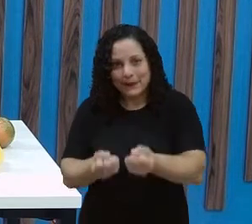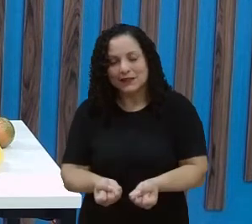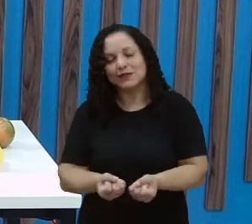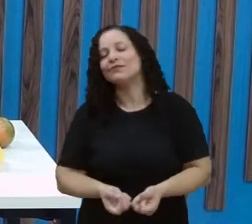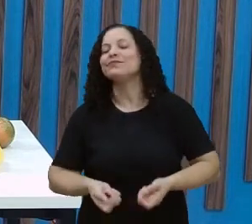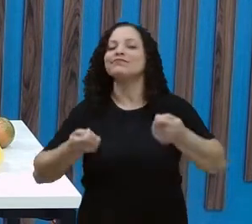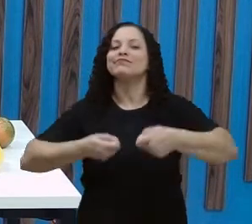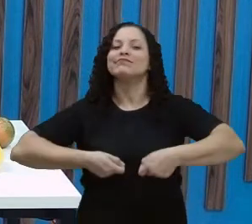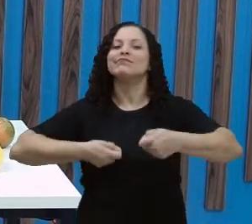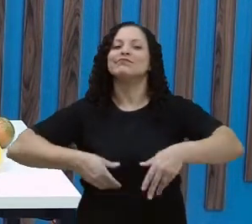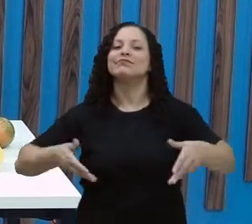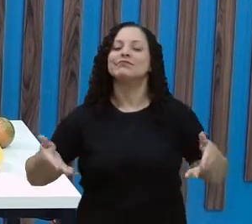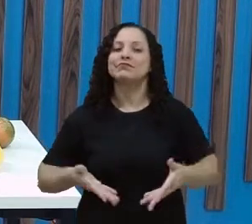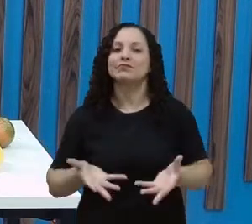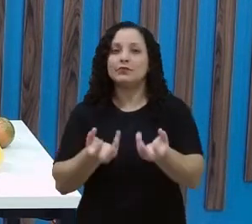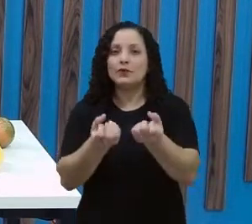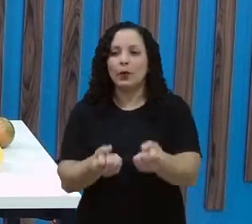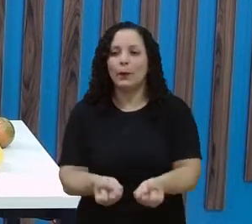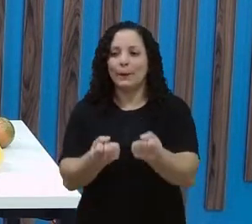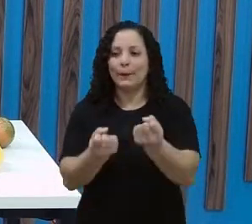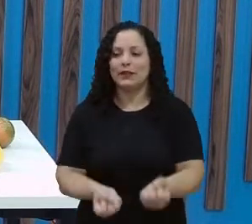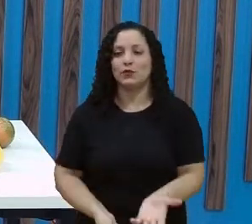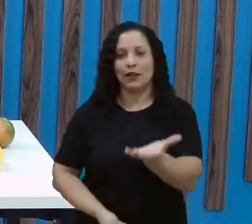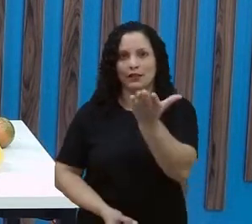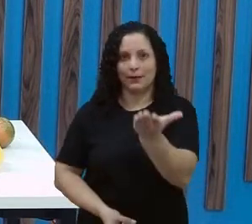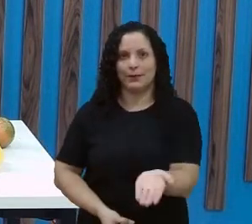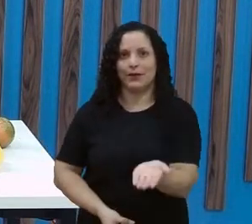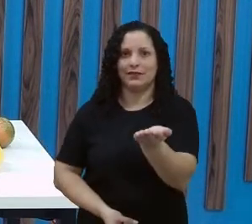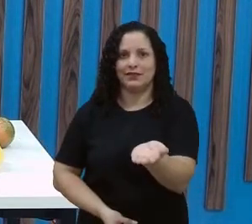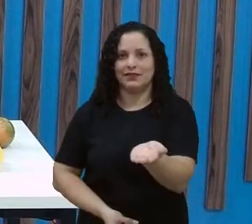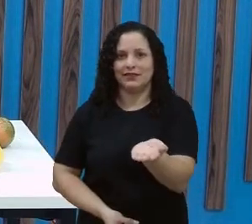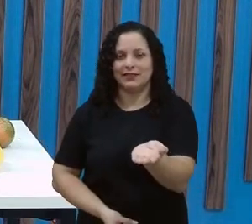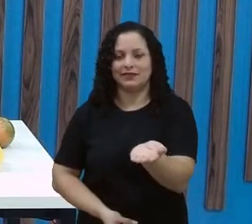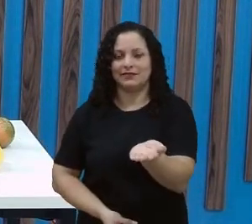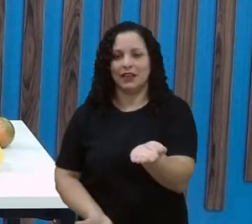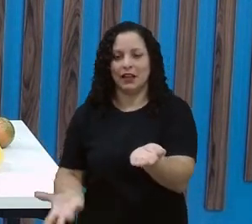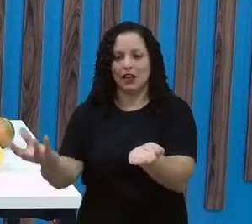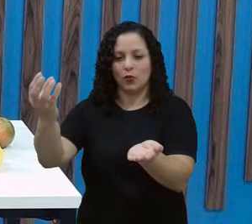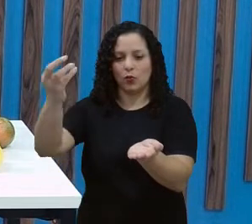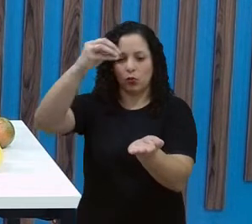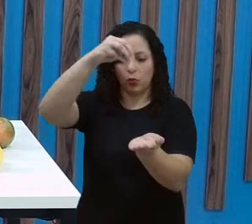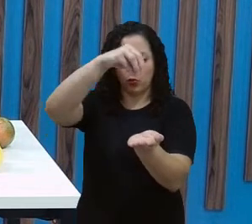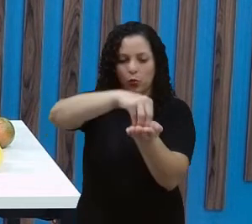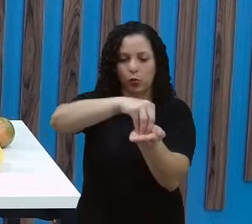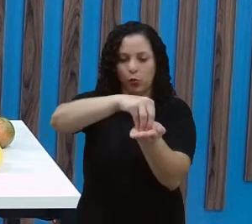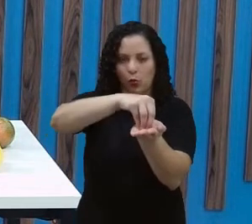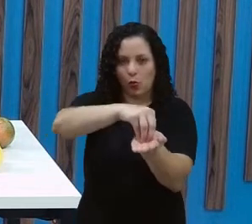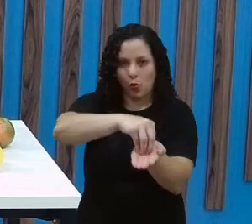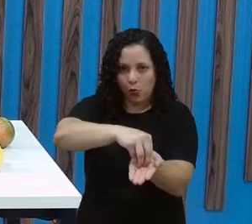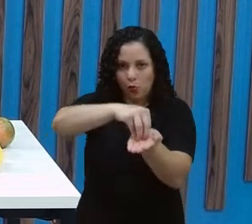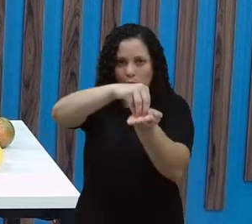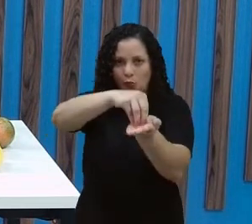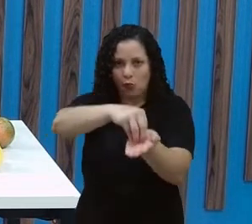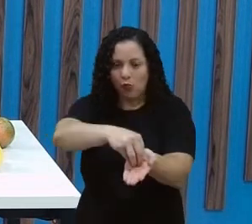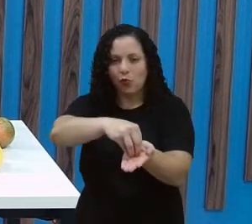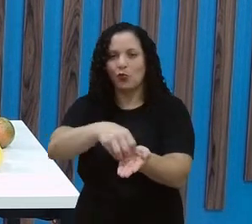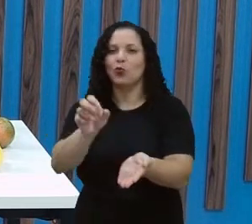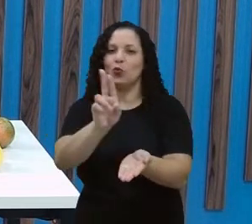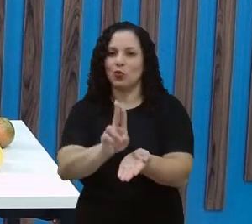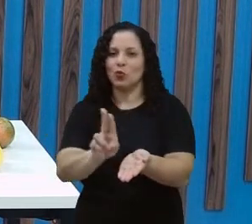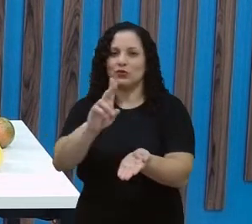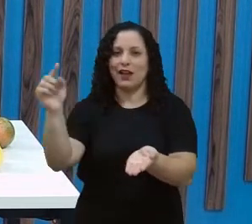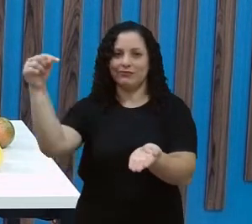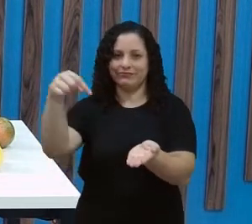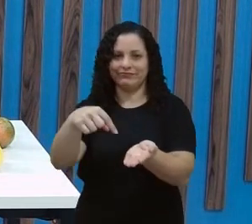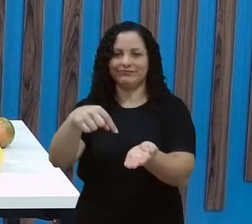precisar pesar, tá? Aqui na nossa balança. Porque pra descobrir a massa, o instrumento que eu tenho que utilizar